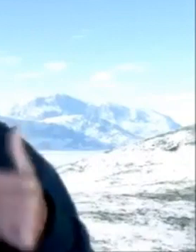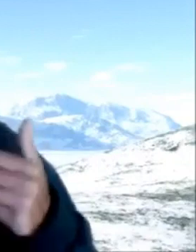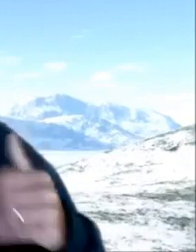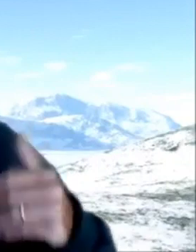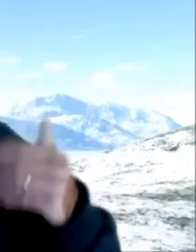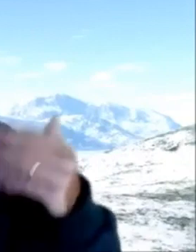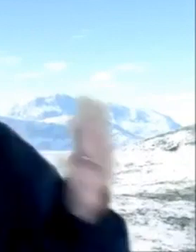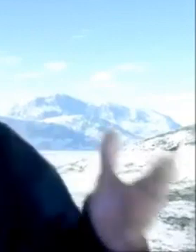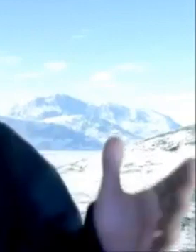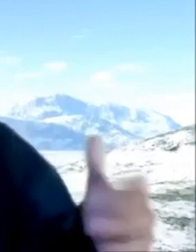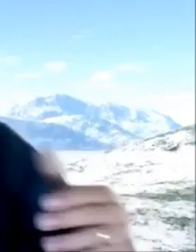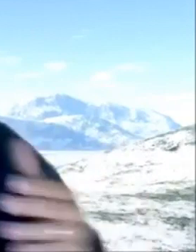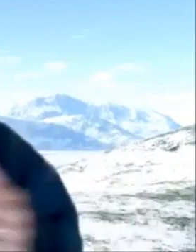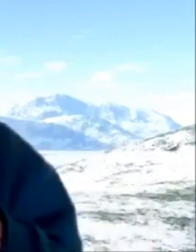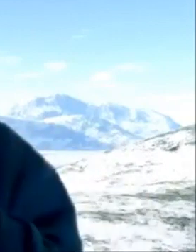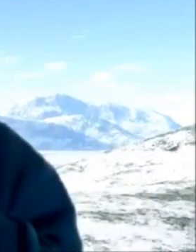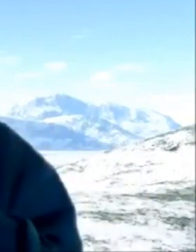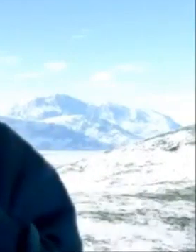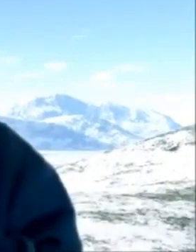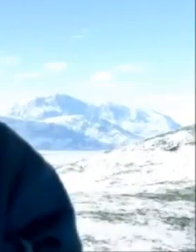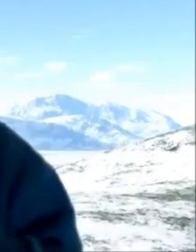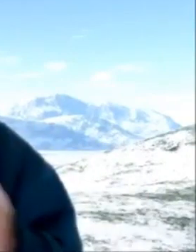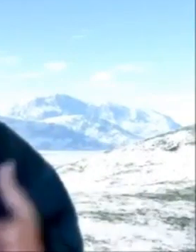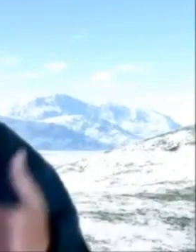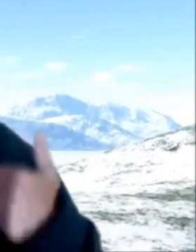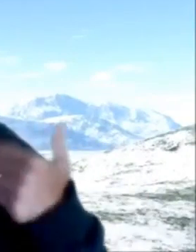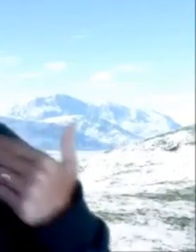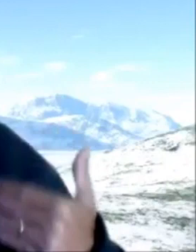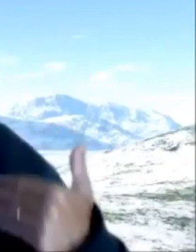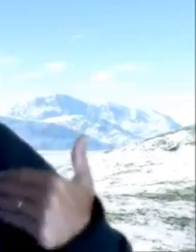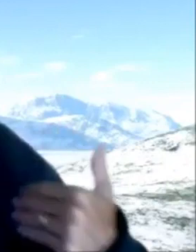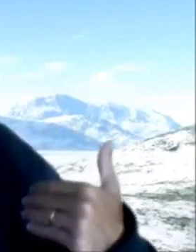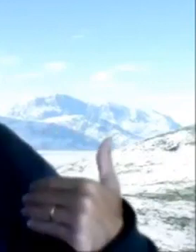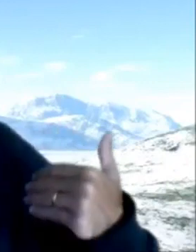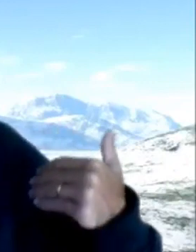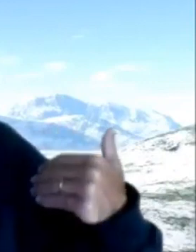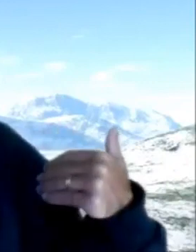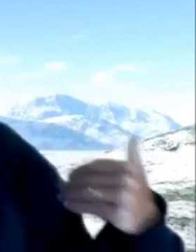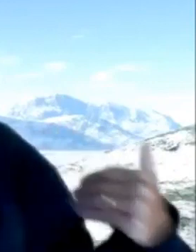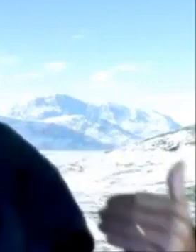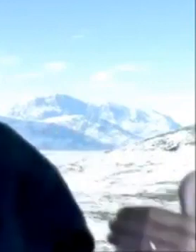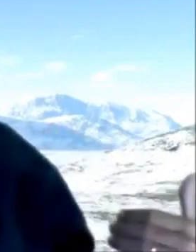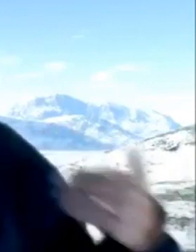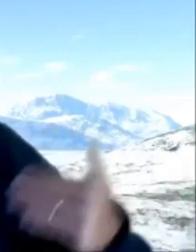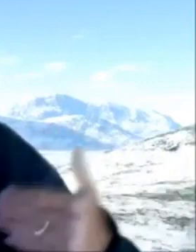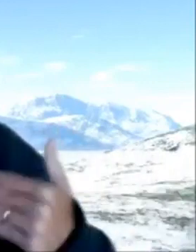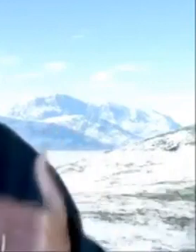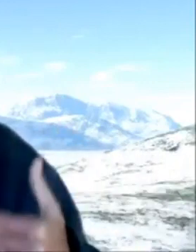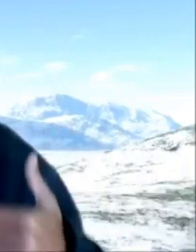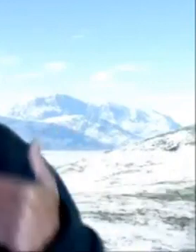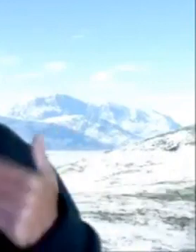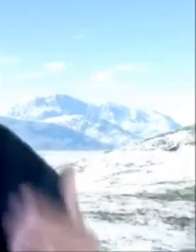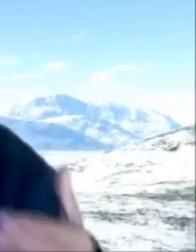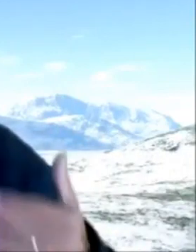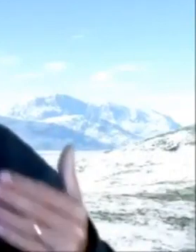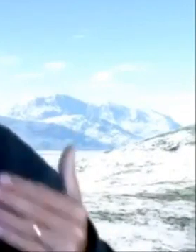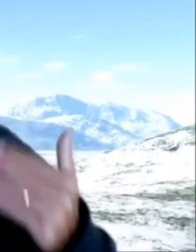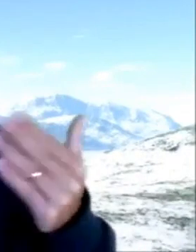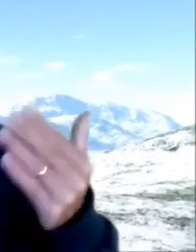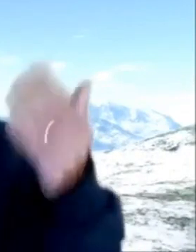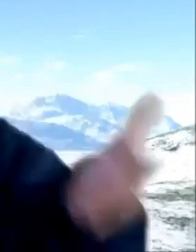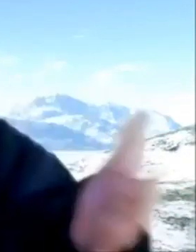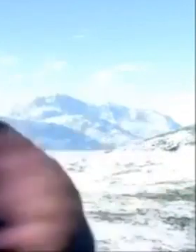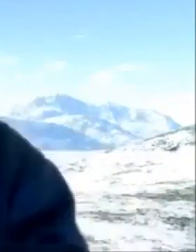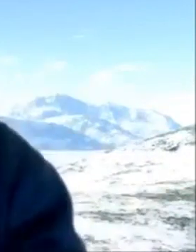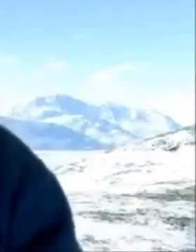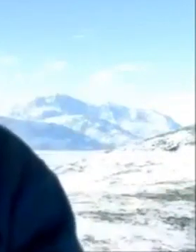sequência colocar os dados do outorgado ou das pessoas que vai receber os poderes para fazer a tarefa que você